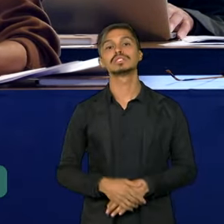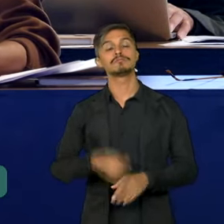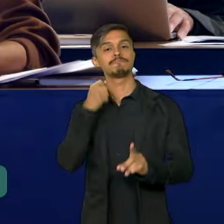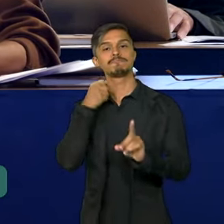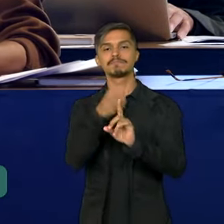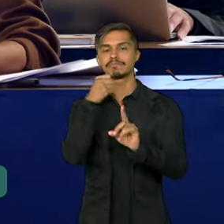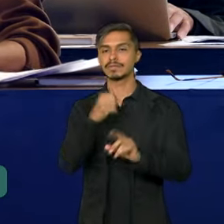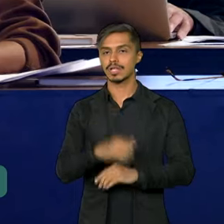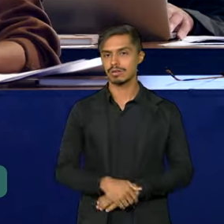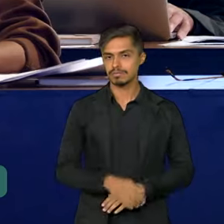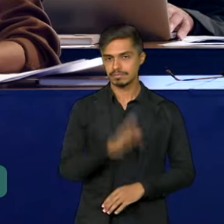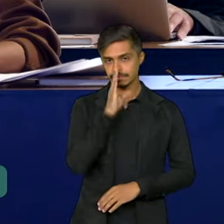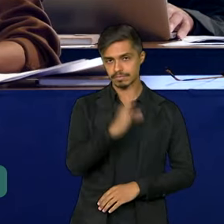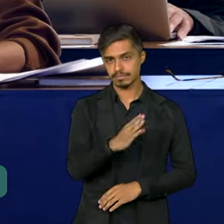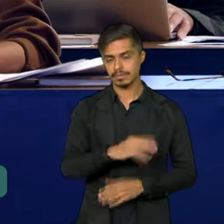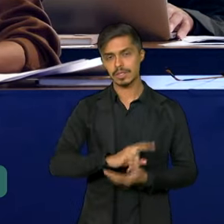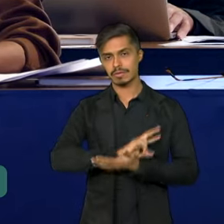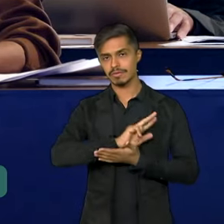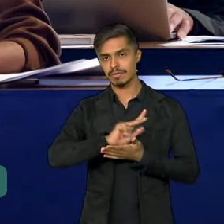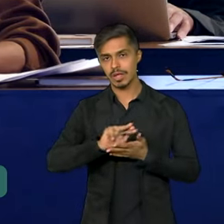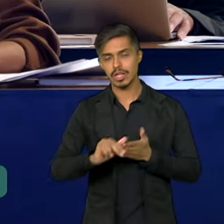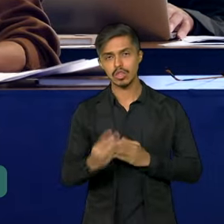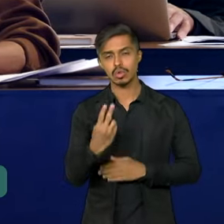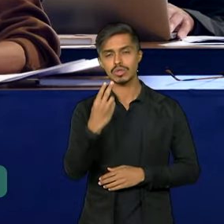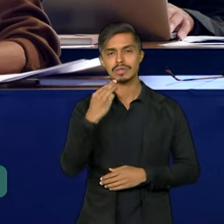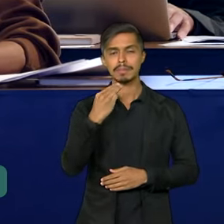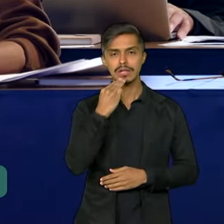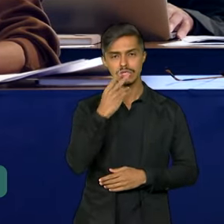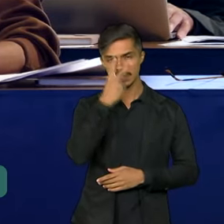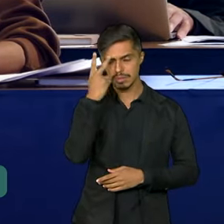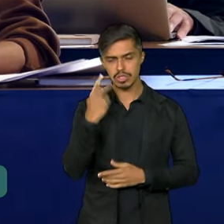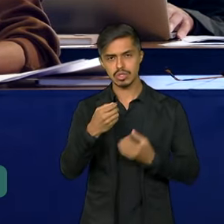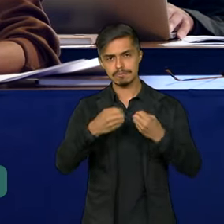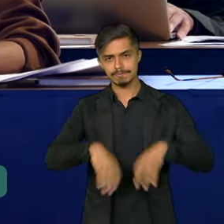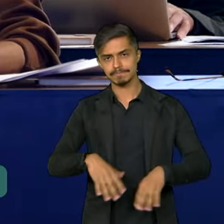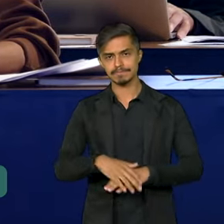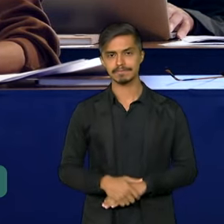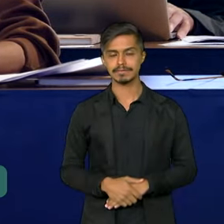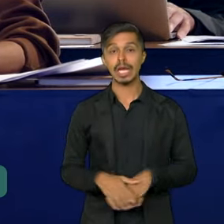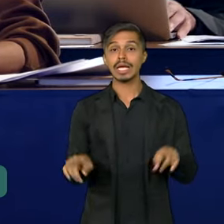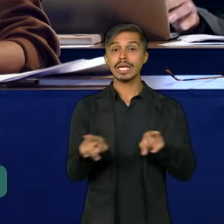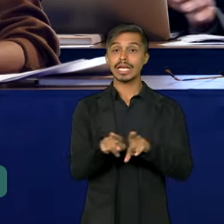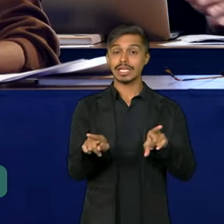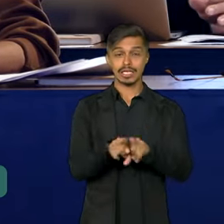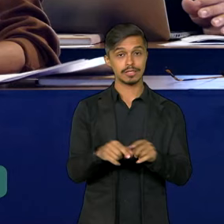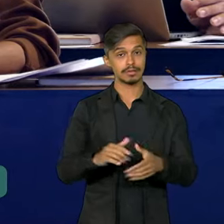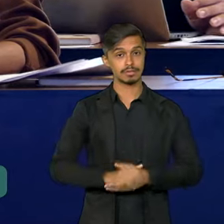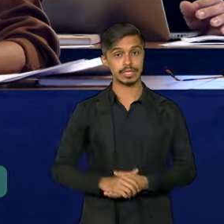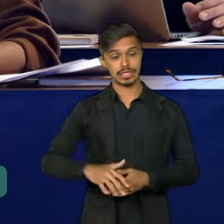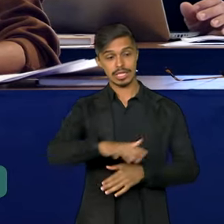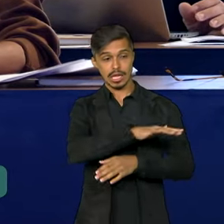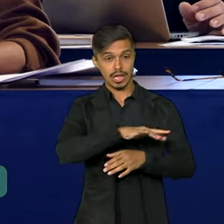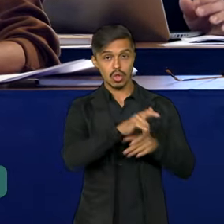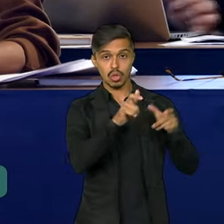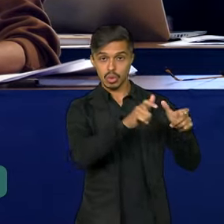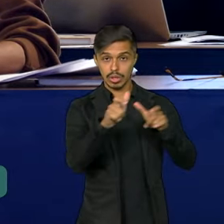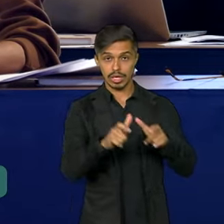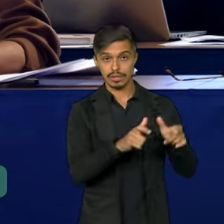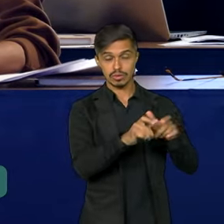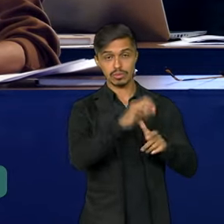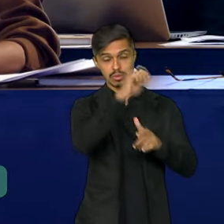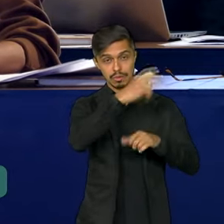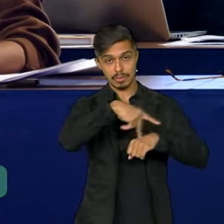diretamente mais de 2 milhões de pessoas. Ao mesmo tempo, nas demais regiões de nosso país,